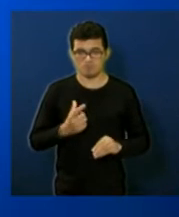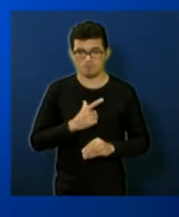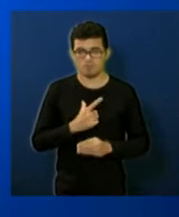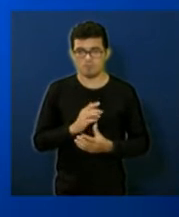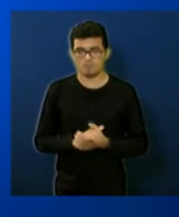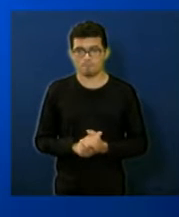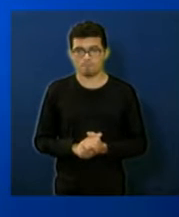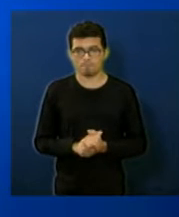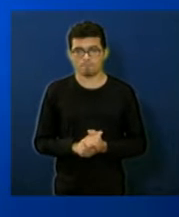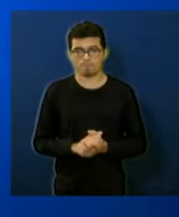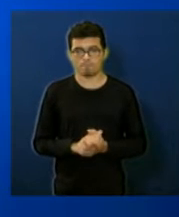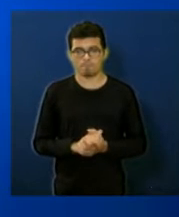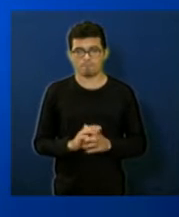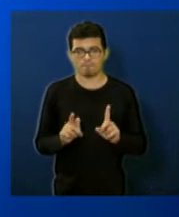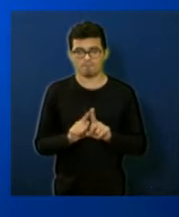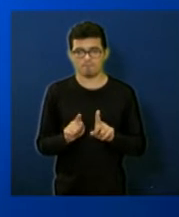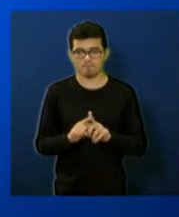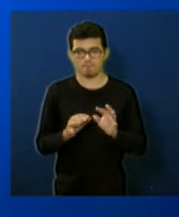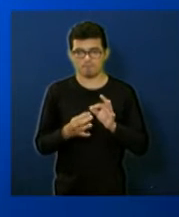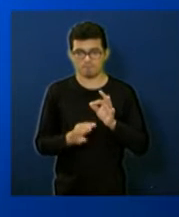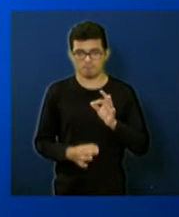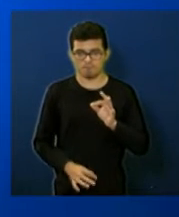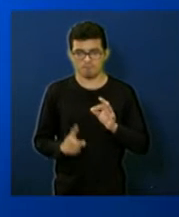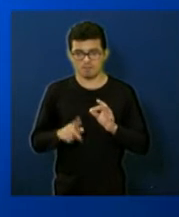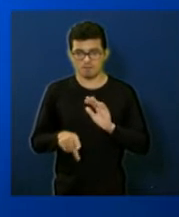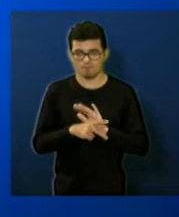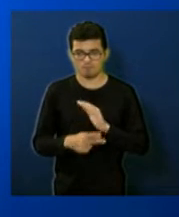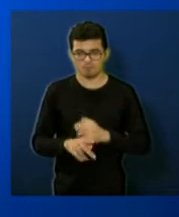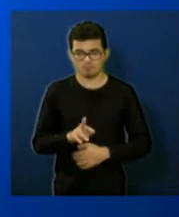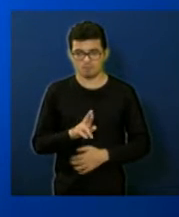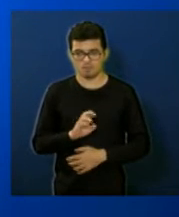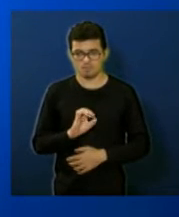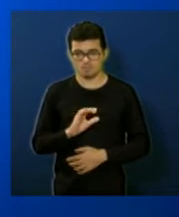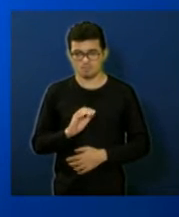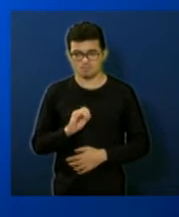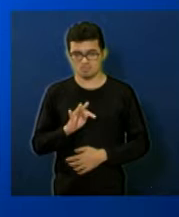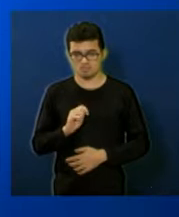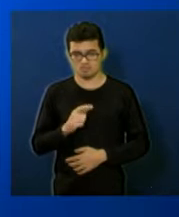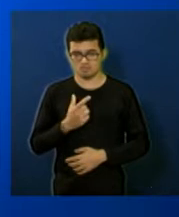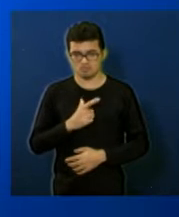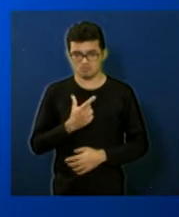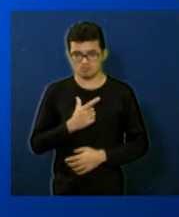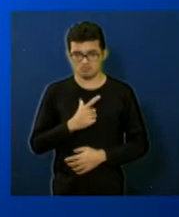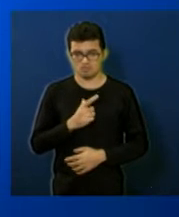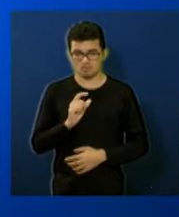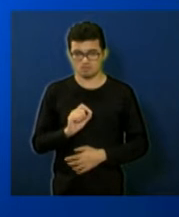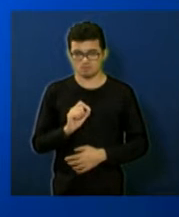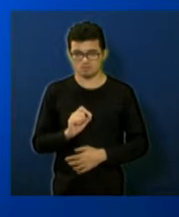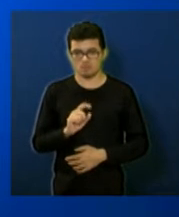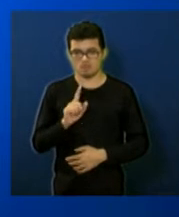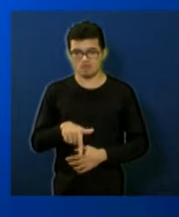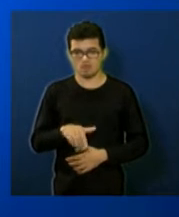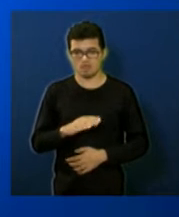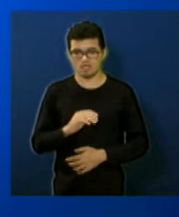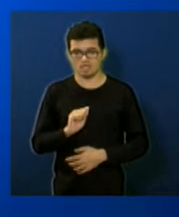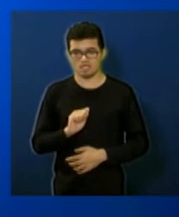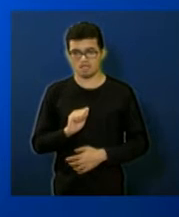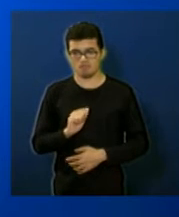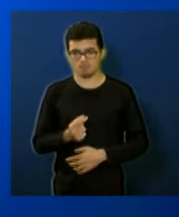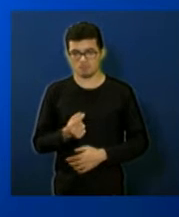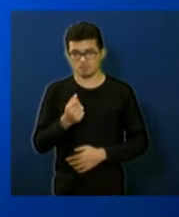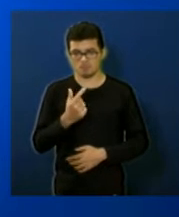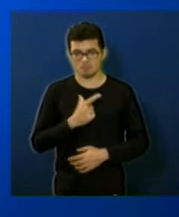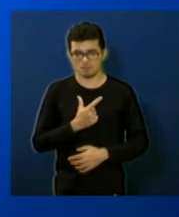trazendo o detalhamento no caso a previsão da receita as receitas do DAIS dividido em receitas correntes e de capital sendo que